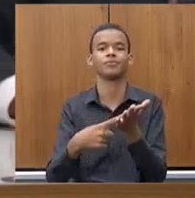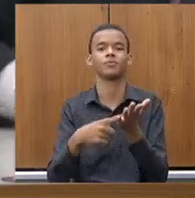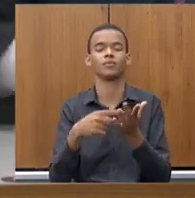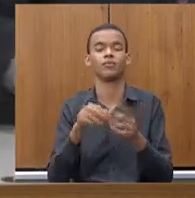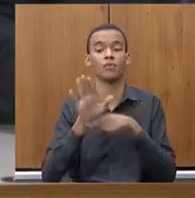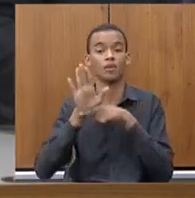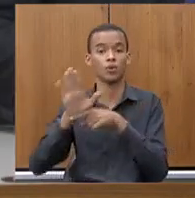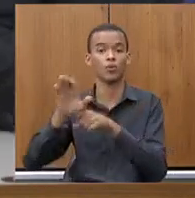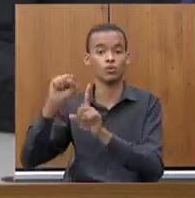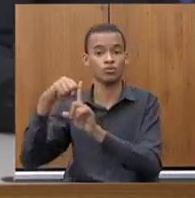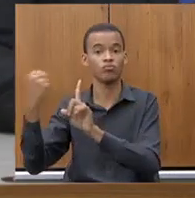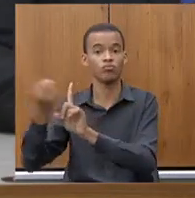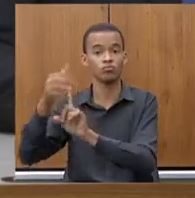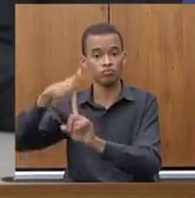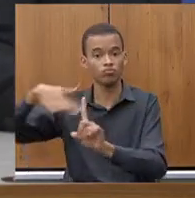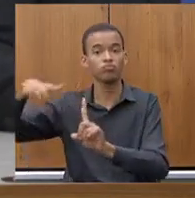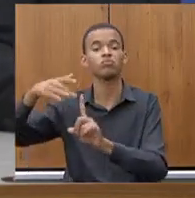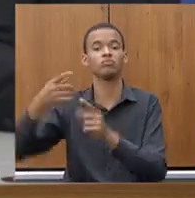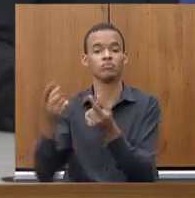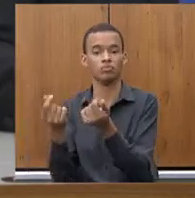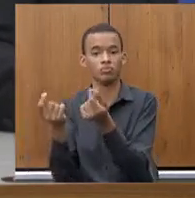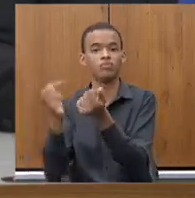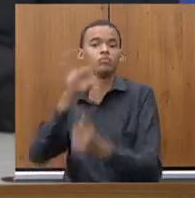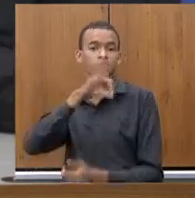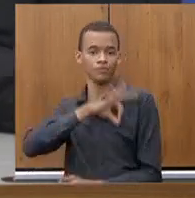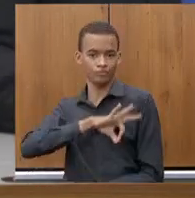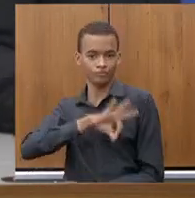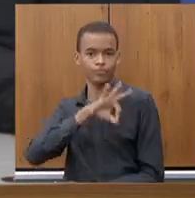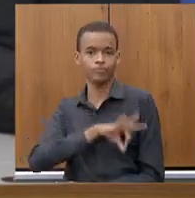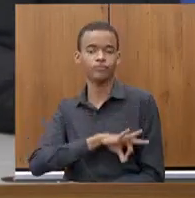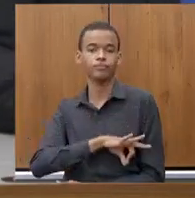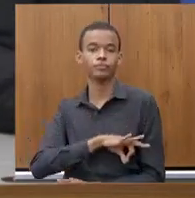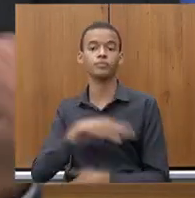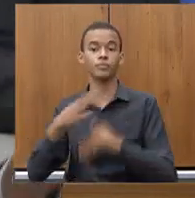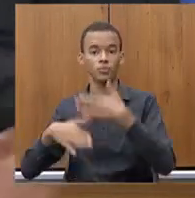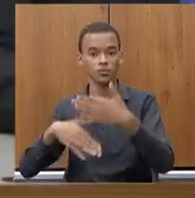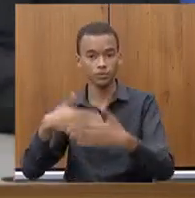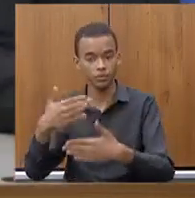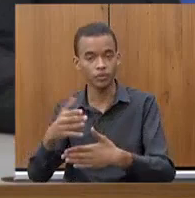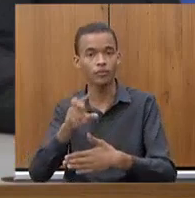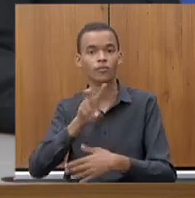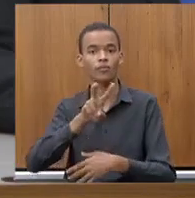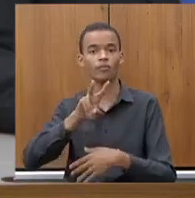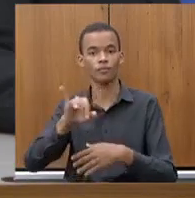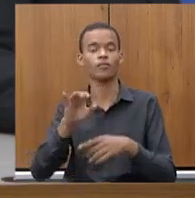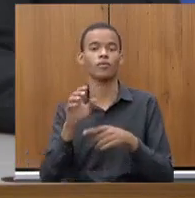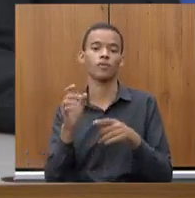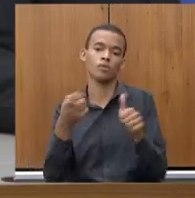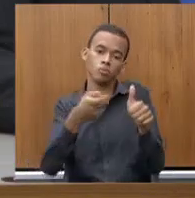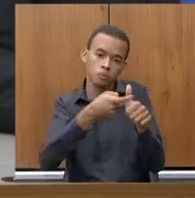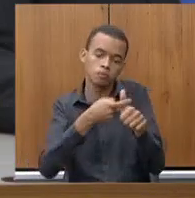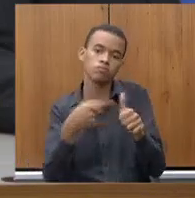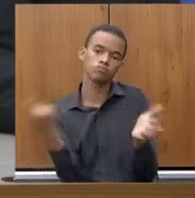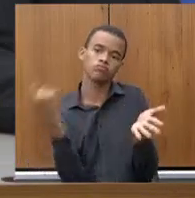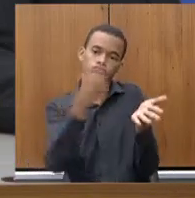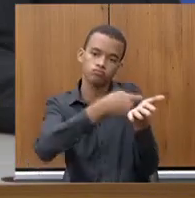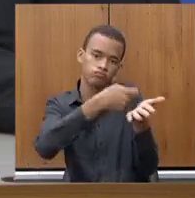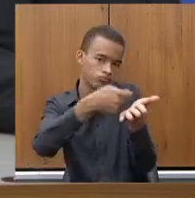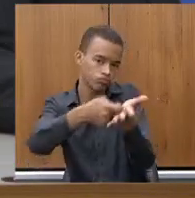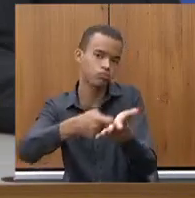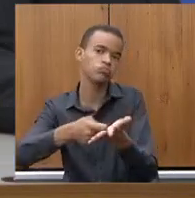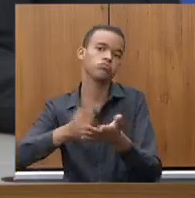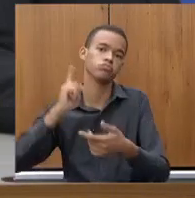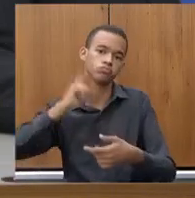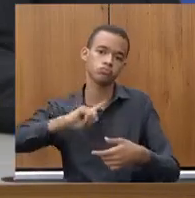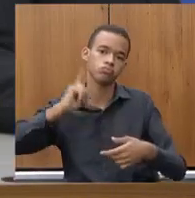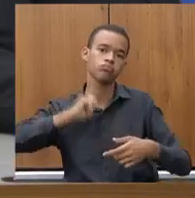desenvolvimento, emprego, e o bom é que isso aí vai gerar tributos, que vai pagar contas, que vai pagar dívidas, que vai